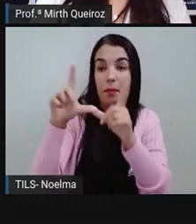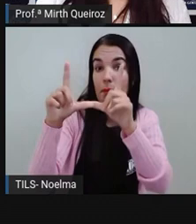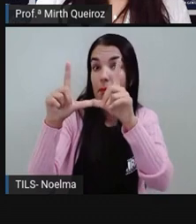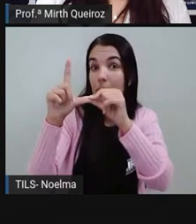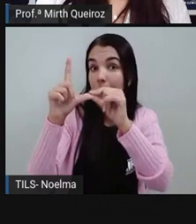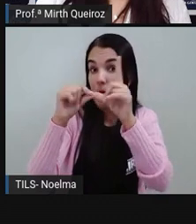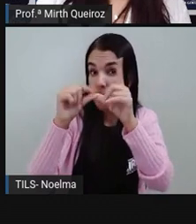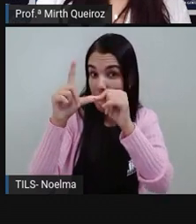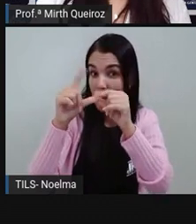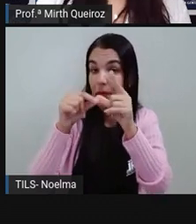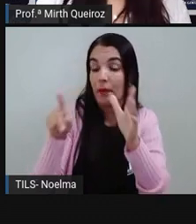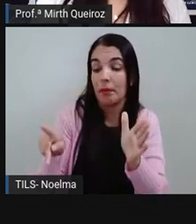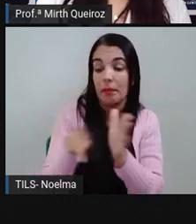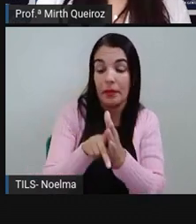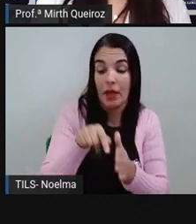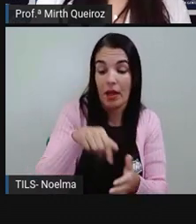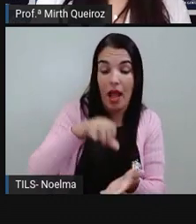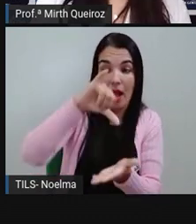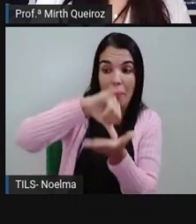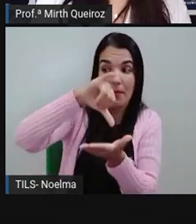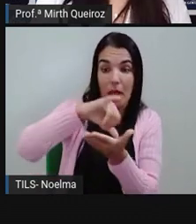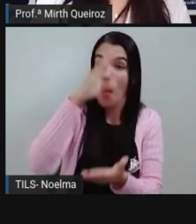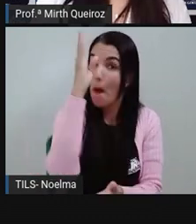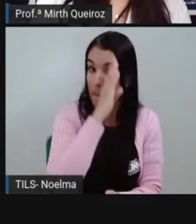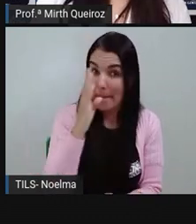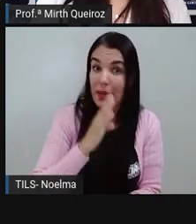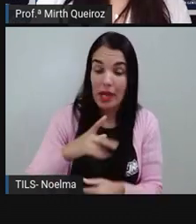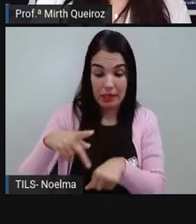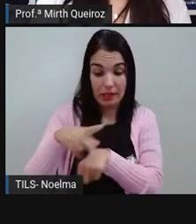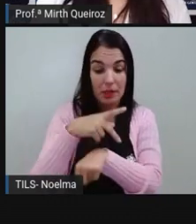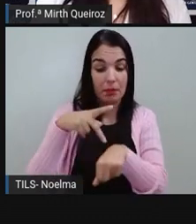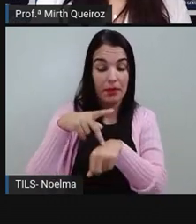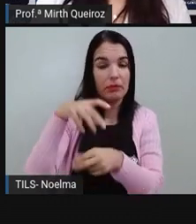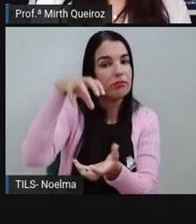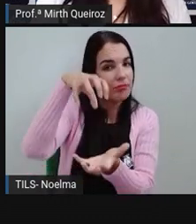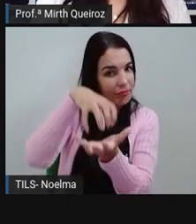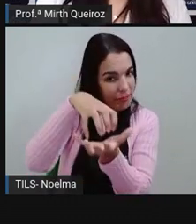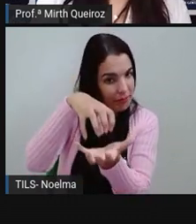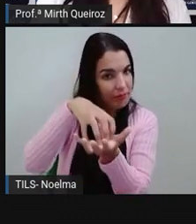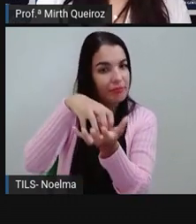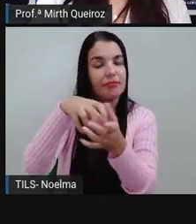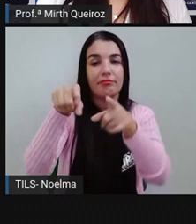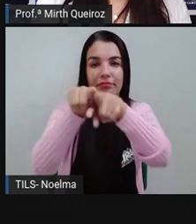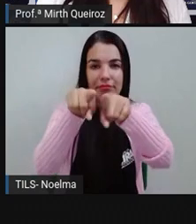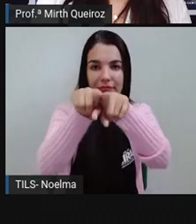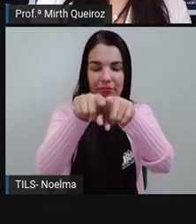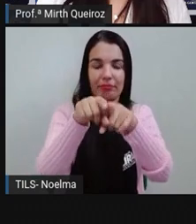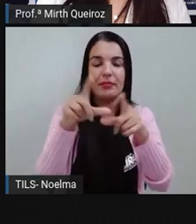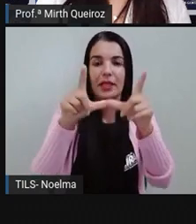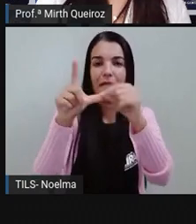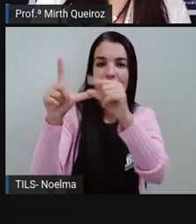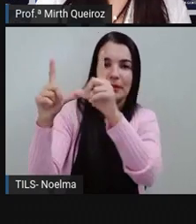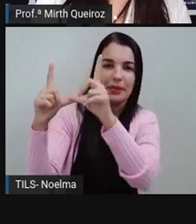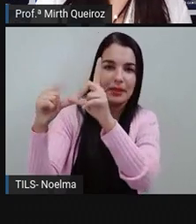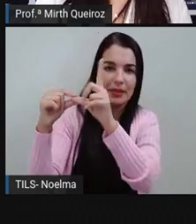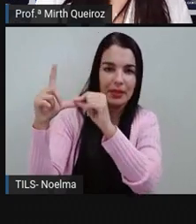capital do nosso país, certo? Fica aí na região centro-oeste, Brasília.